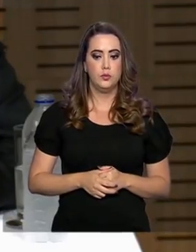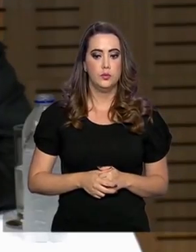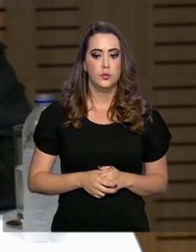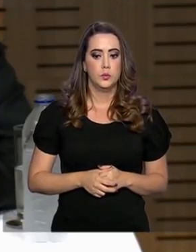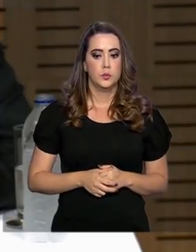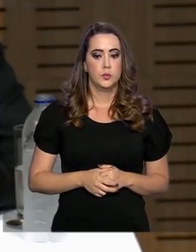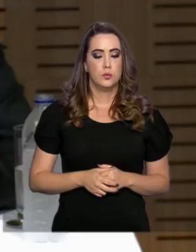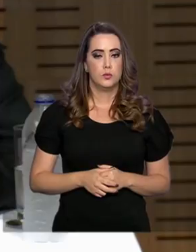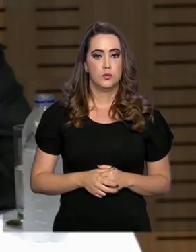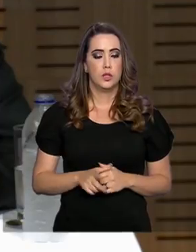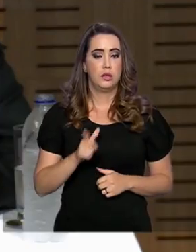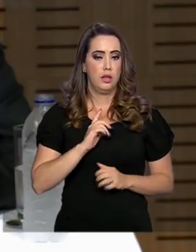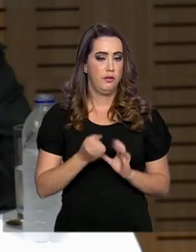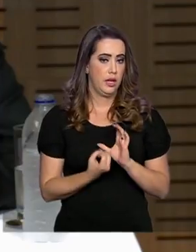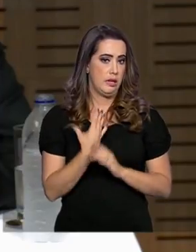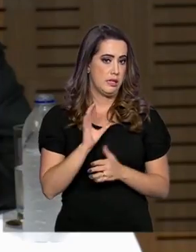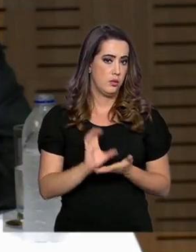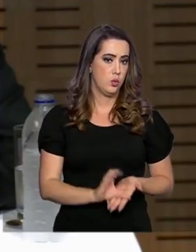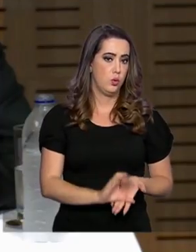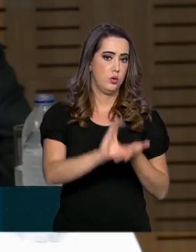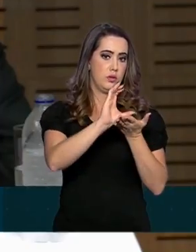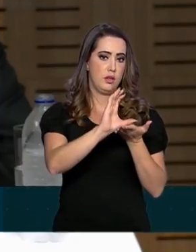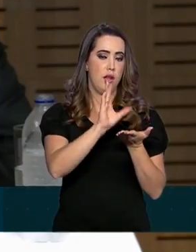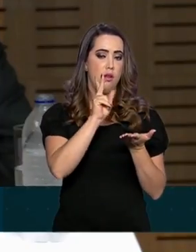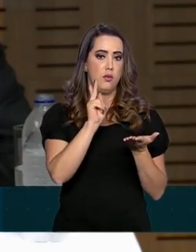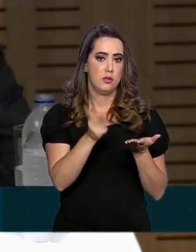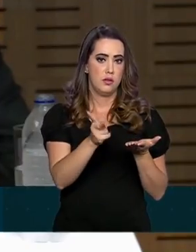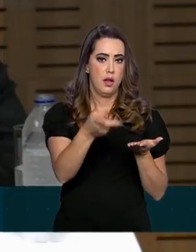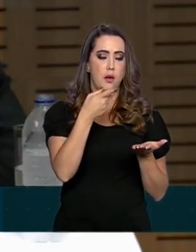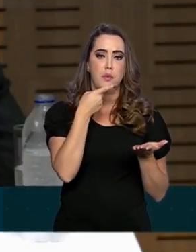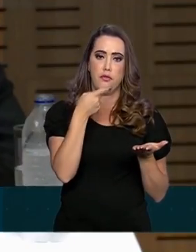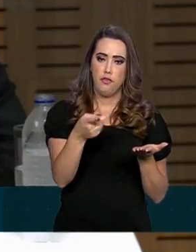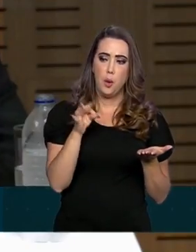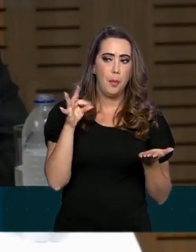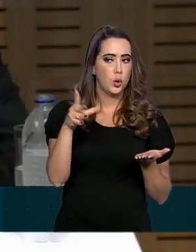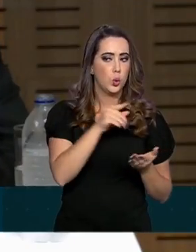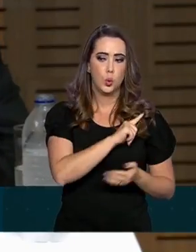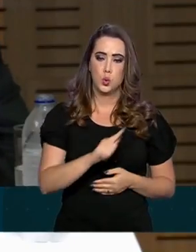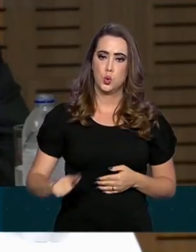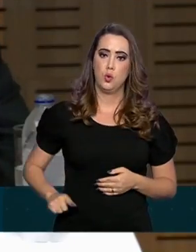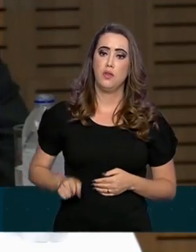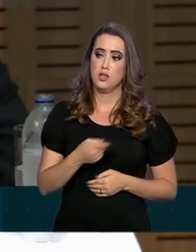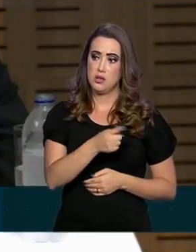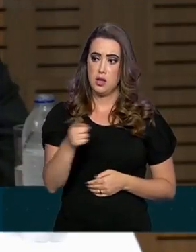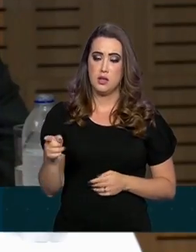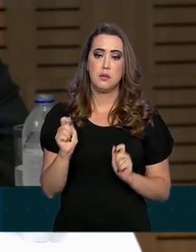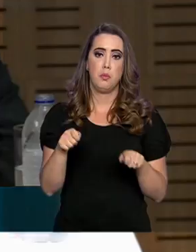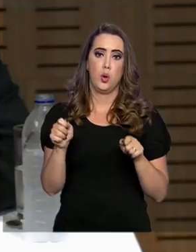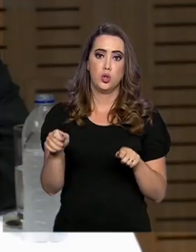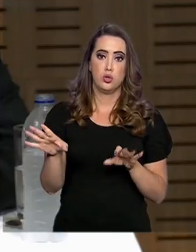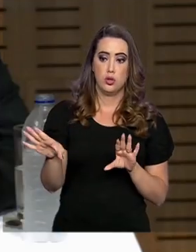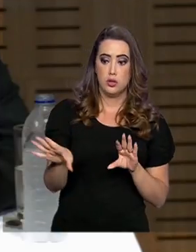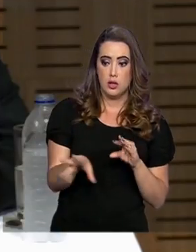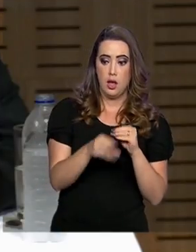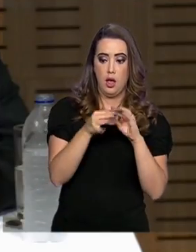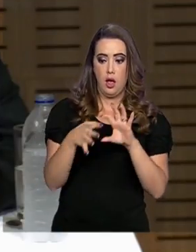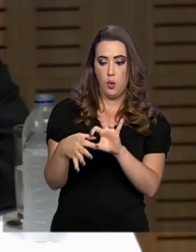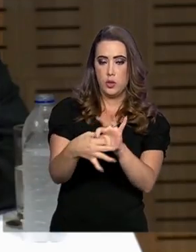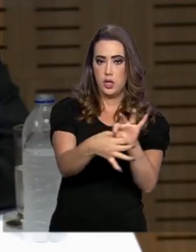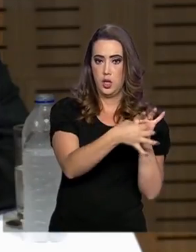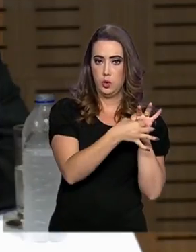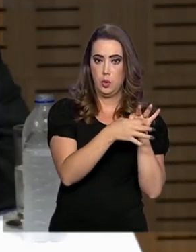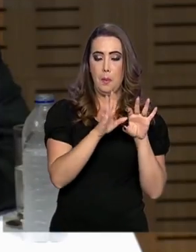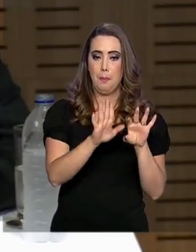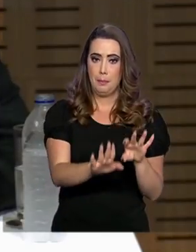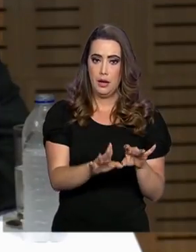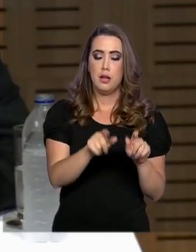Quando houve a criação do conselho, e isso eu tenho deixado claro para todos os governadores, que eles podem não pertencer ao conselho de direito, mas